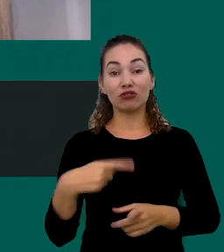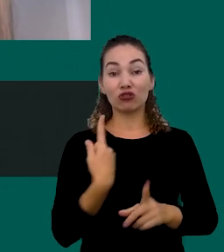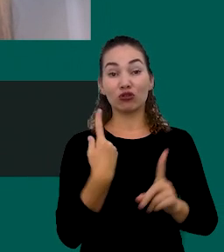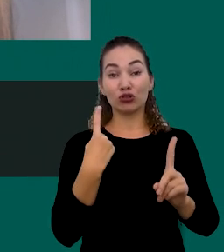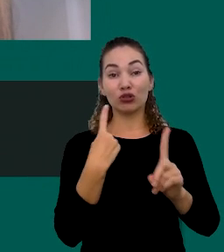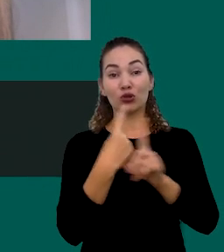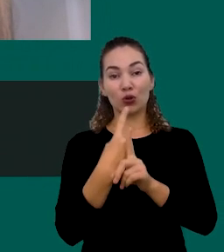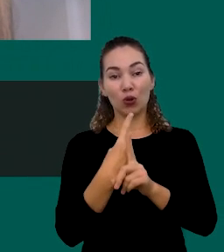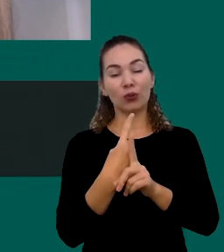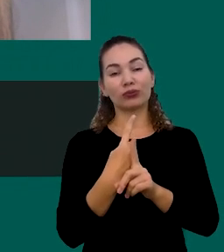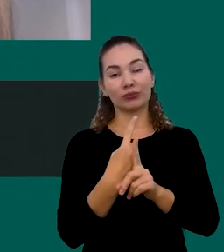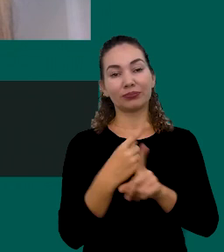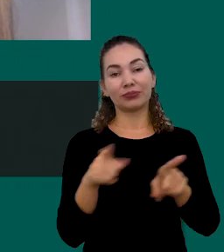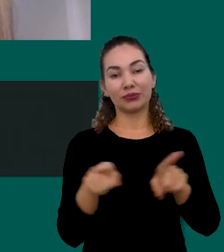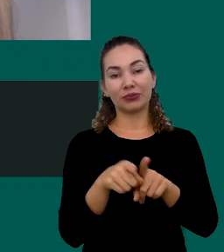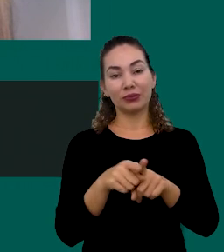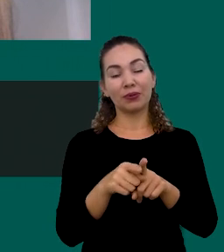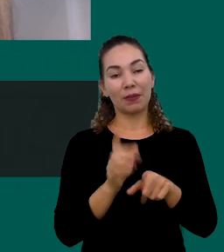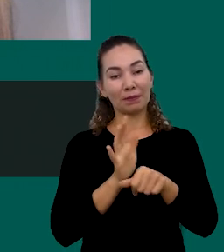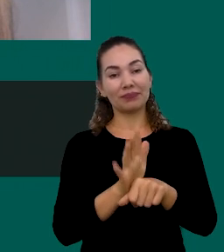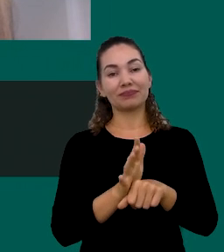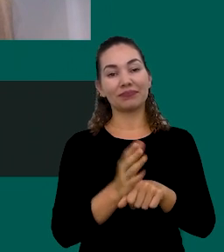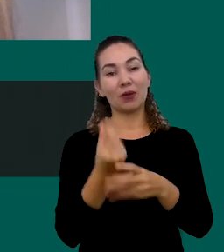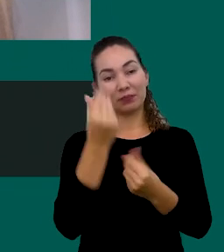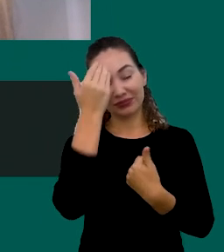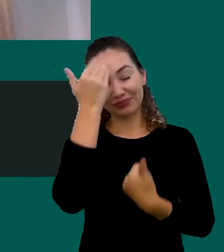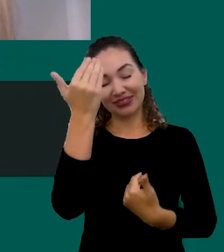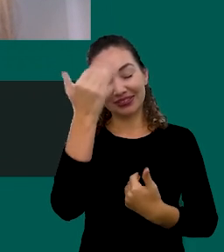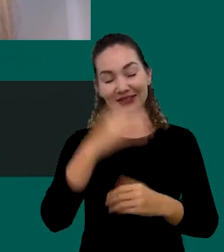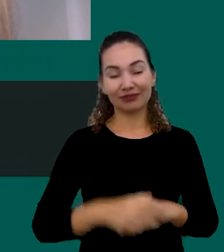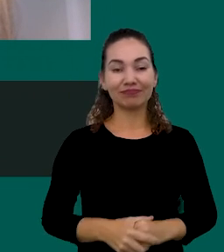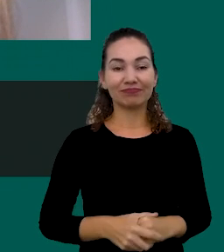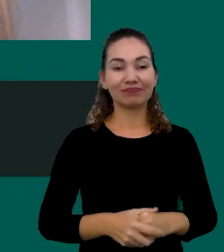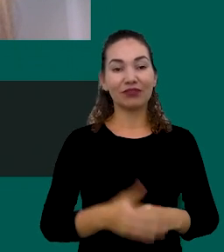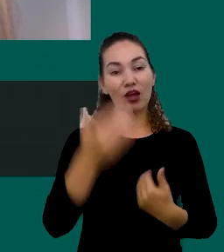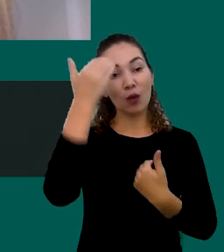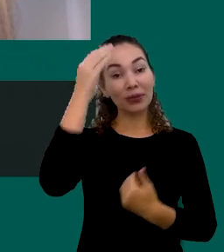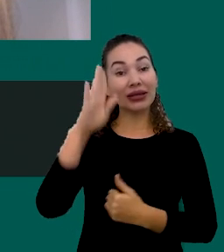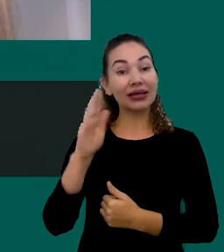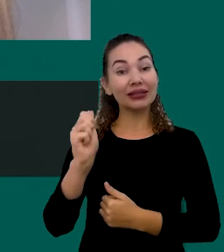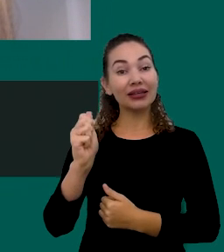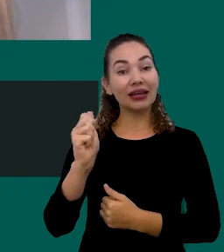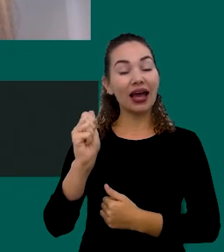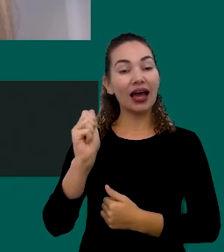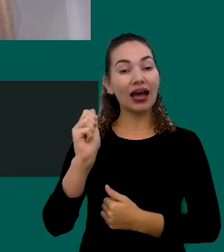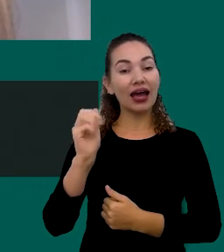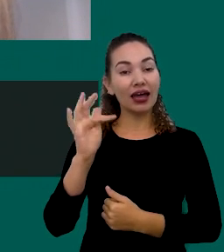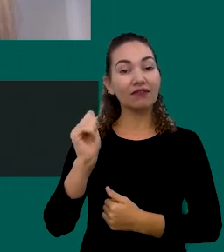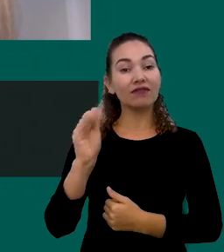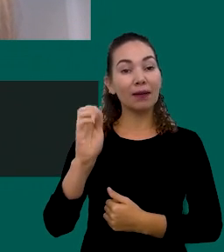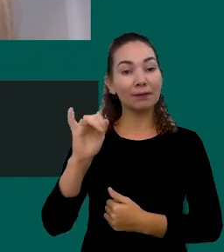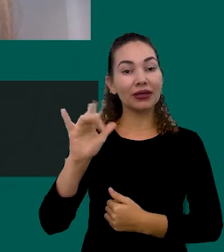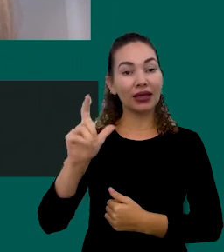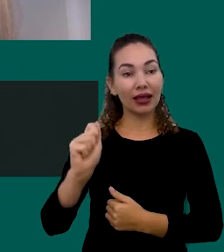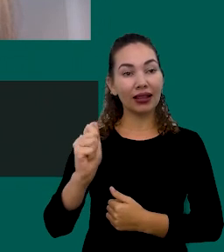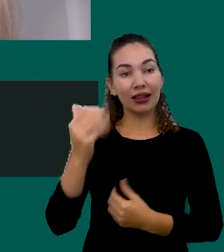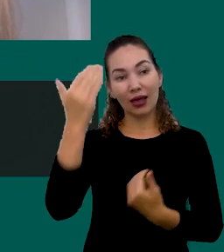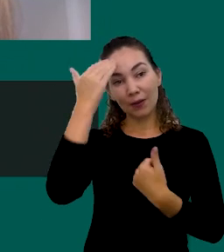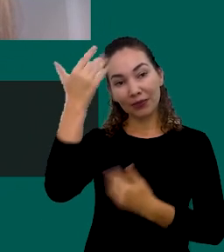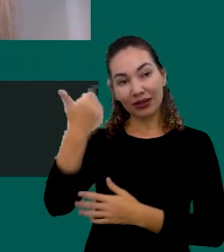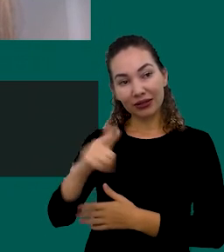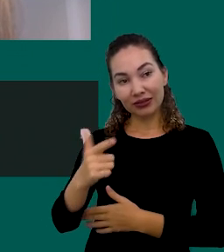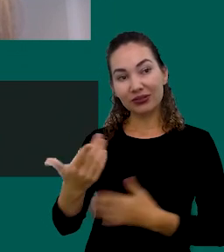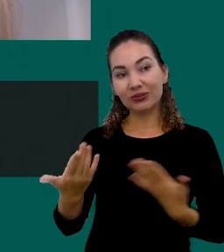Encontramos A Disposição Muito Obrigada Obrigada Muito Obrigada